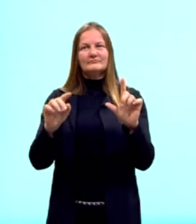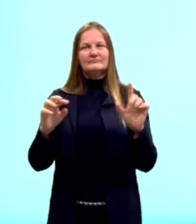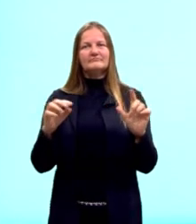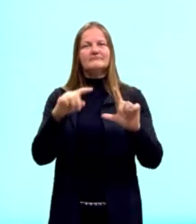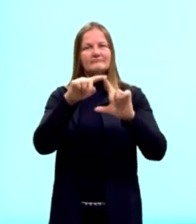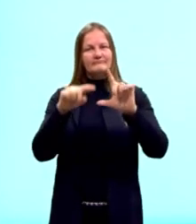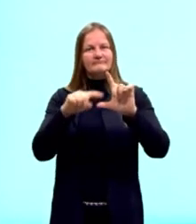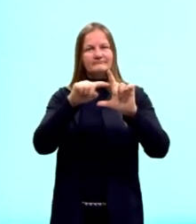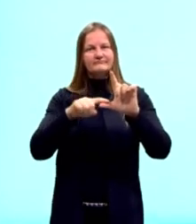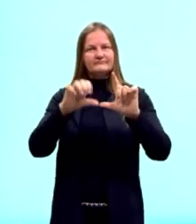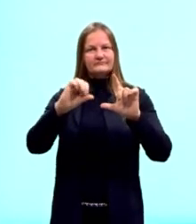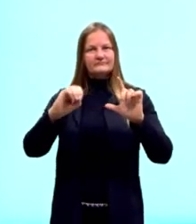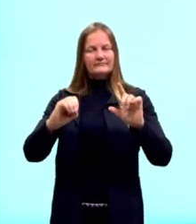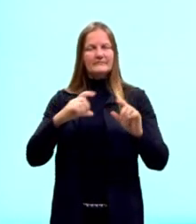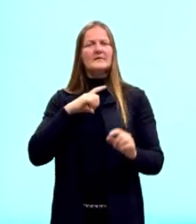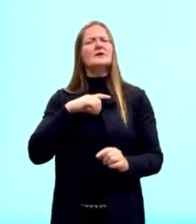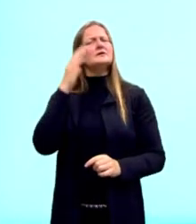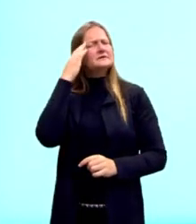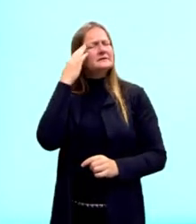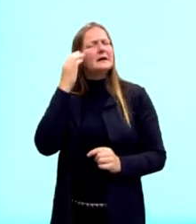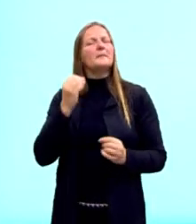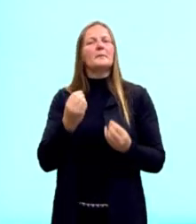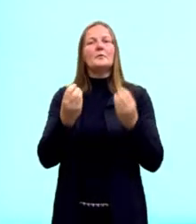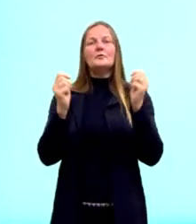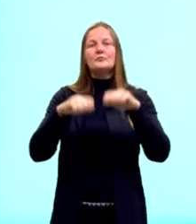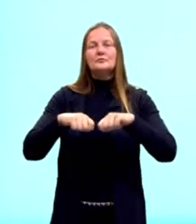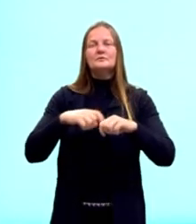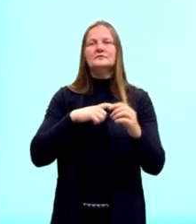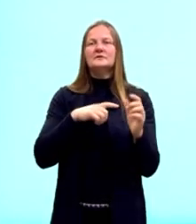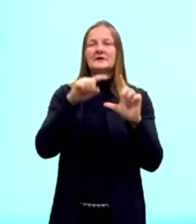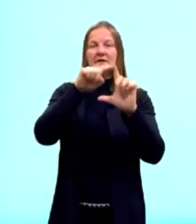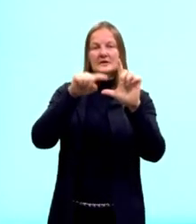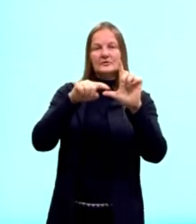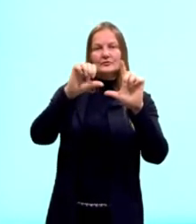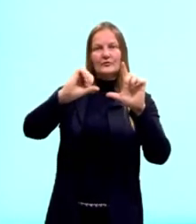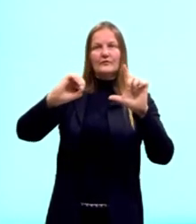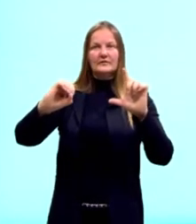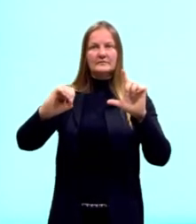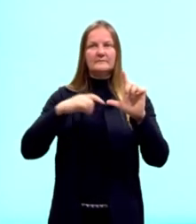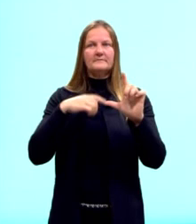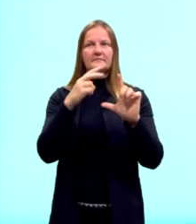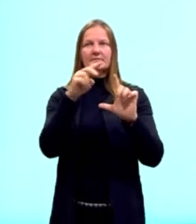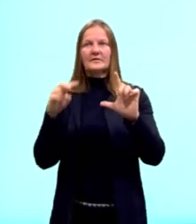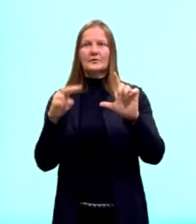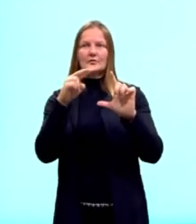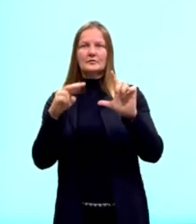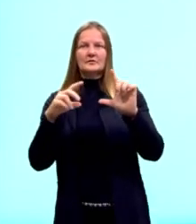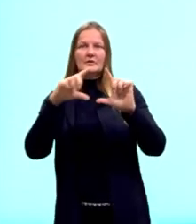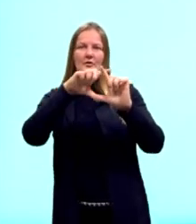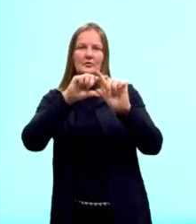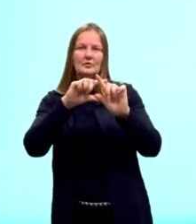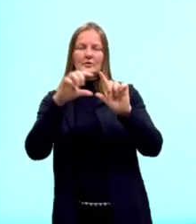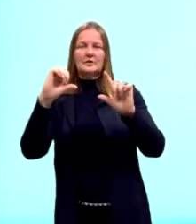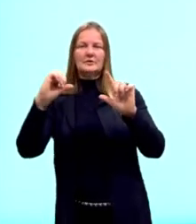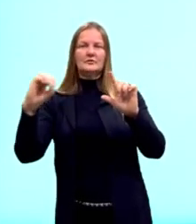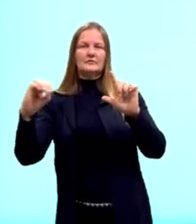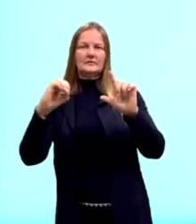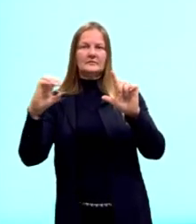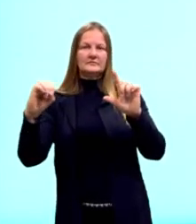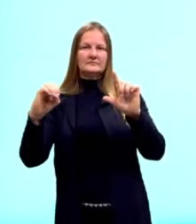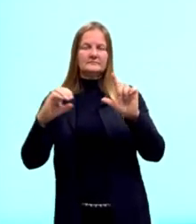retângulo. Então, sabemos que ele possui um ângulo de 90 graus e dois ângulos agudos, menores que 90.